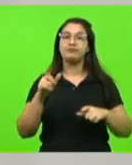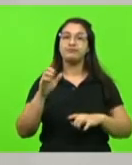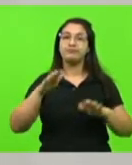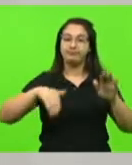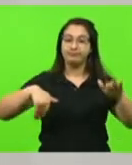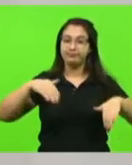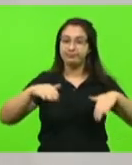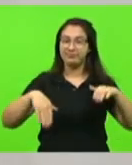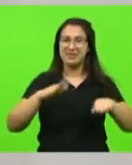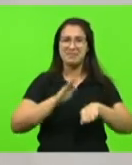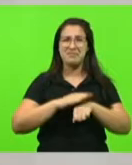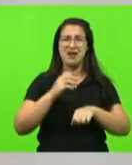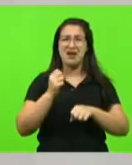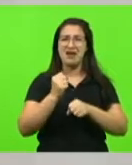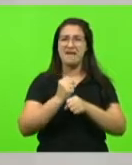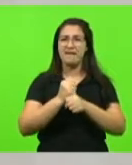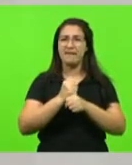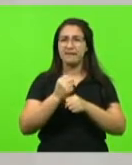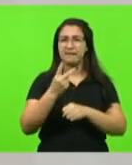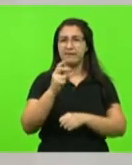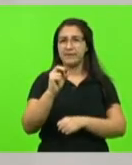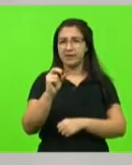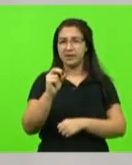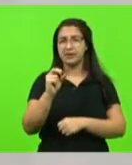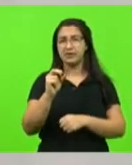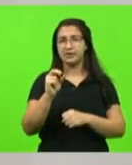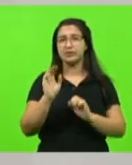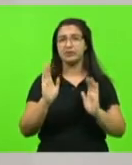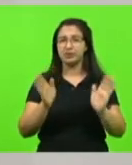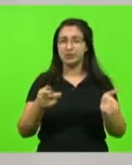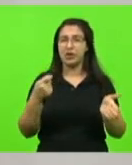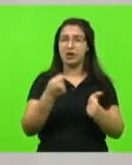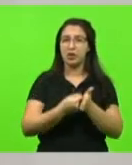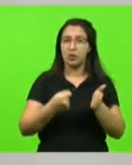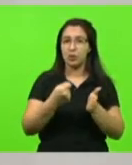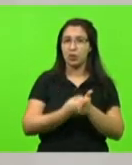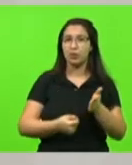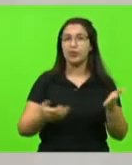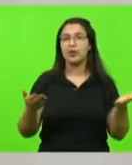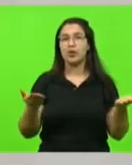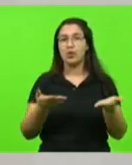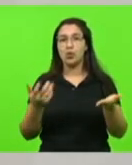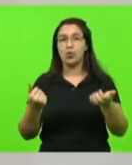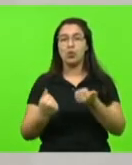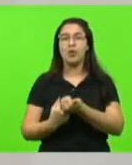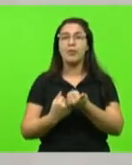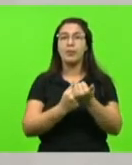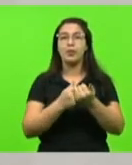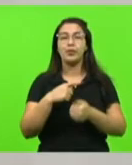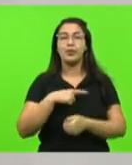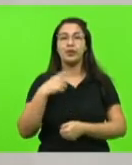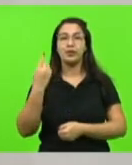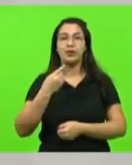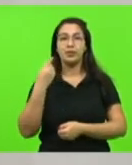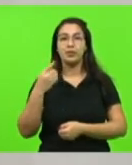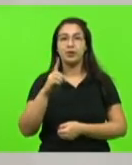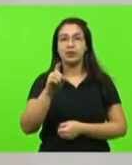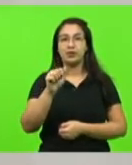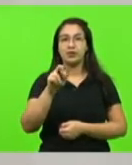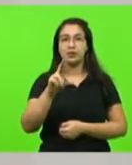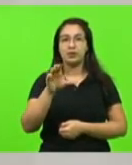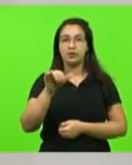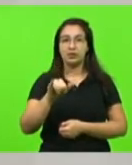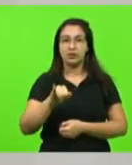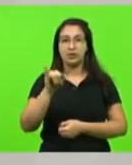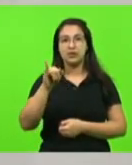20 anos consagrada hoje com o apoio inenarrável do deputado Darcy, que merece a